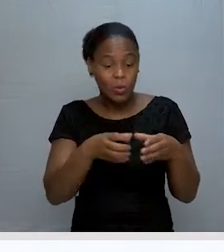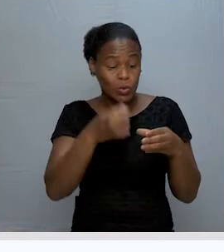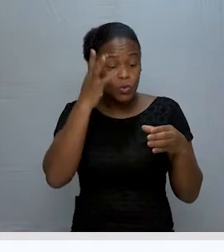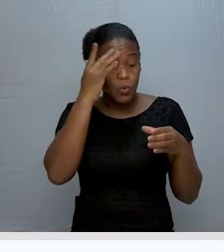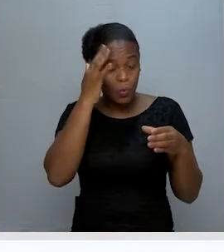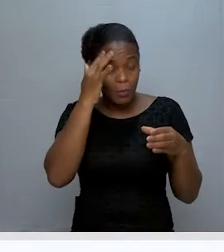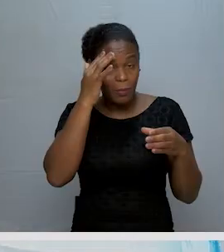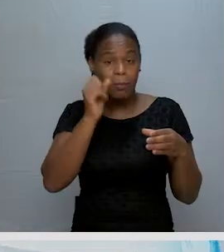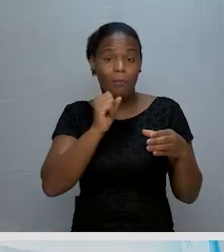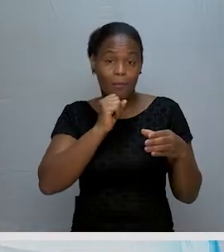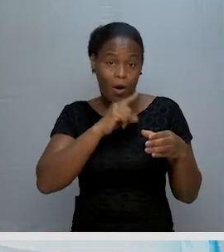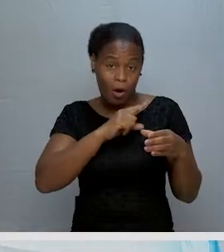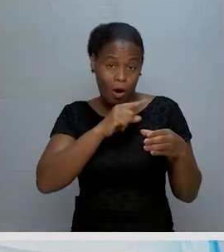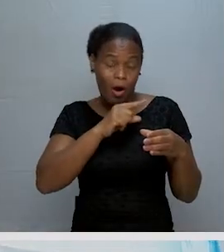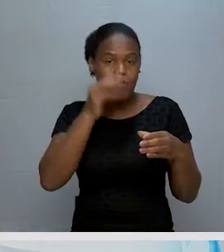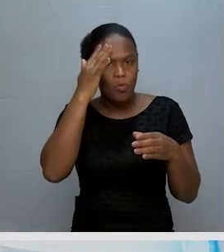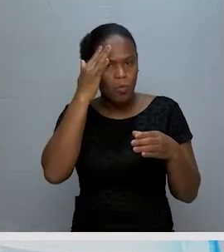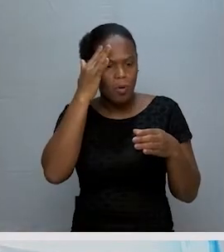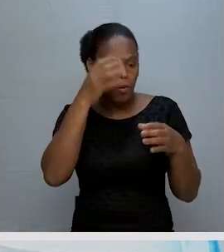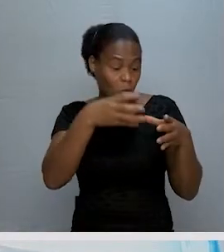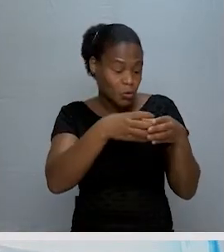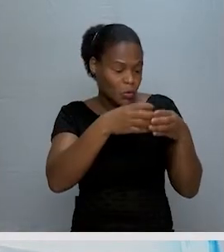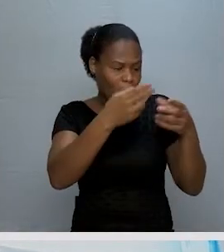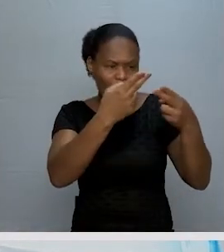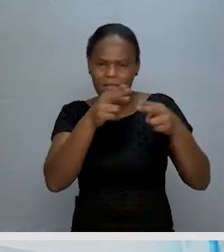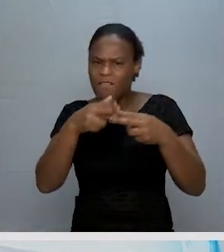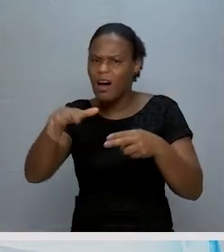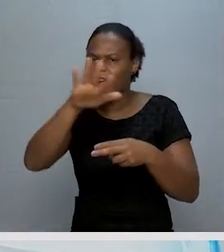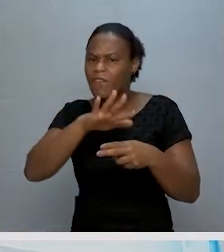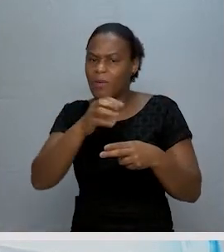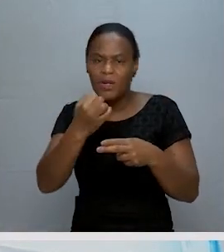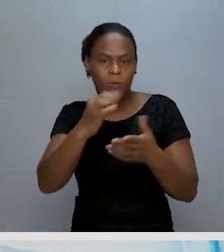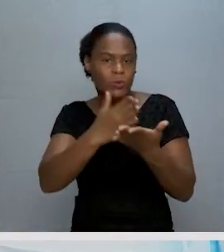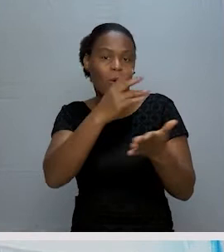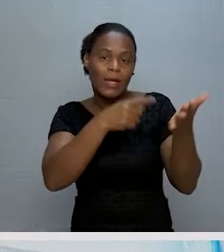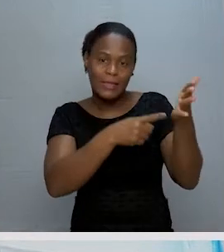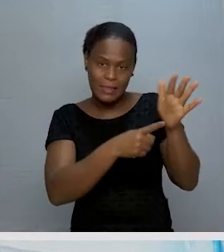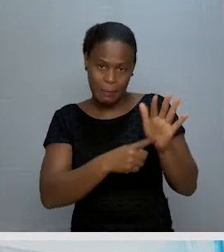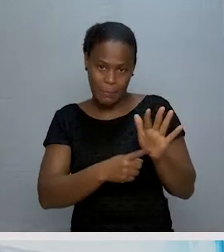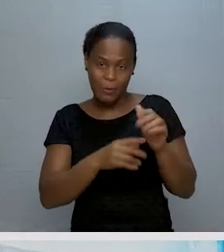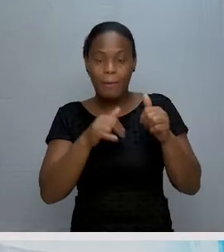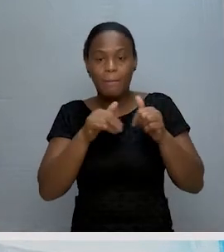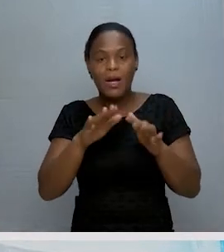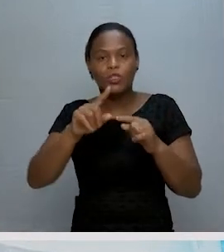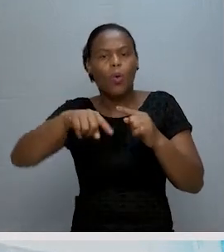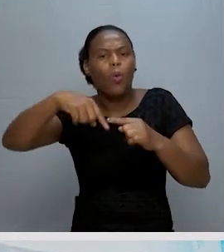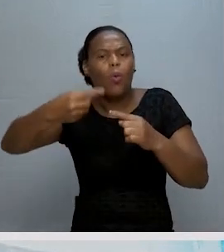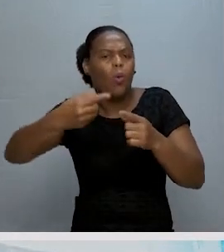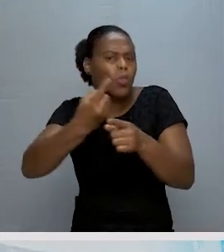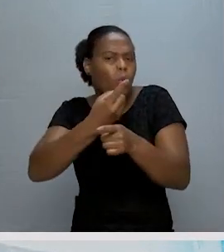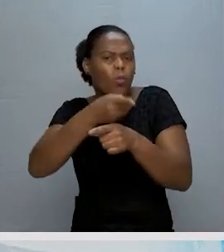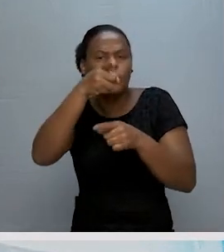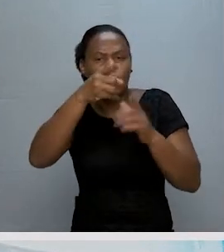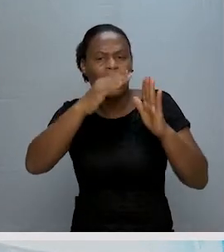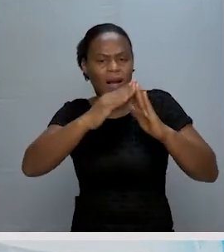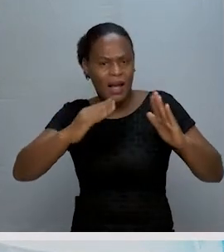Podemos formar os conjuntos de várias formas. Não só por esses exemplos que eu dei, mas com outros objetos que vocês têm lá em casa.